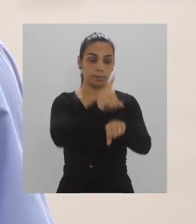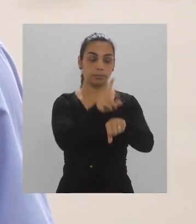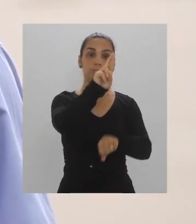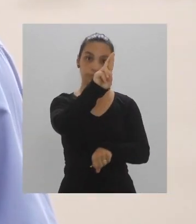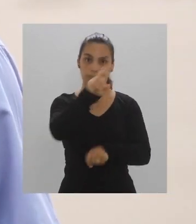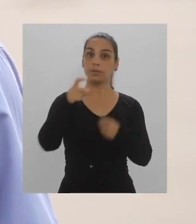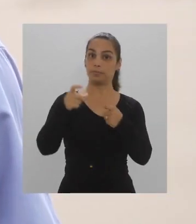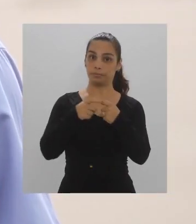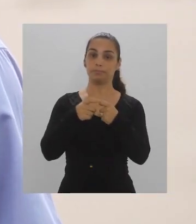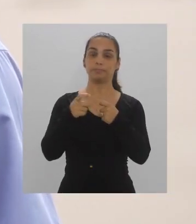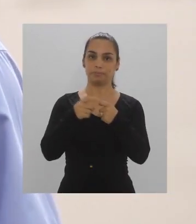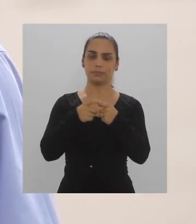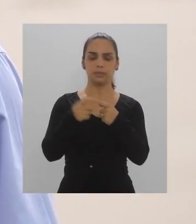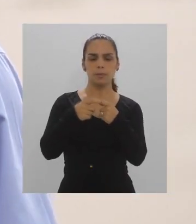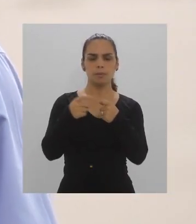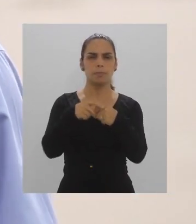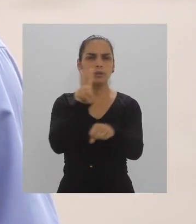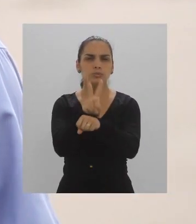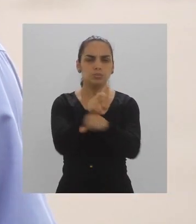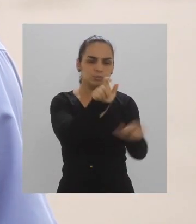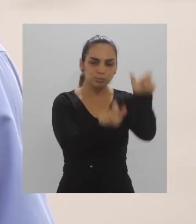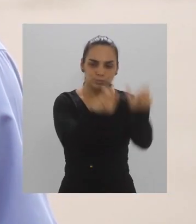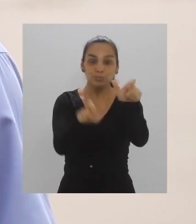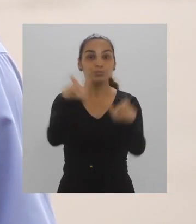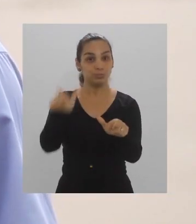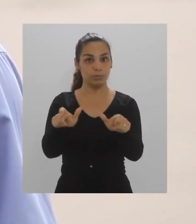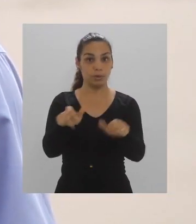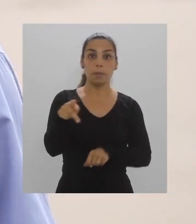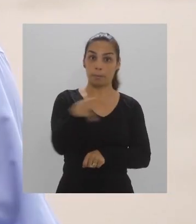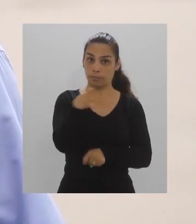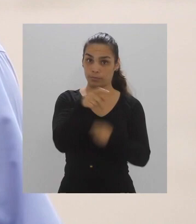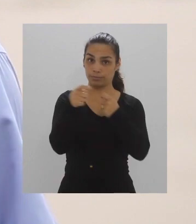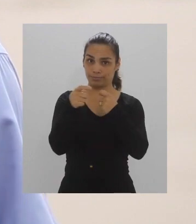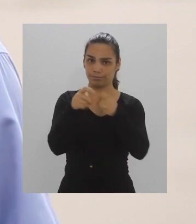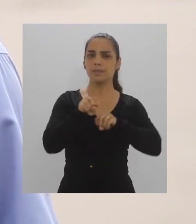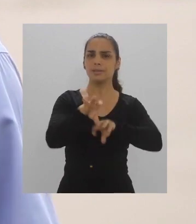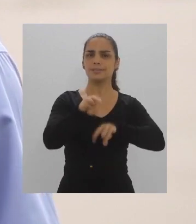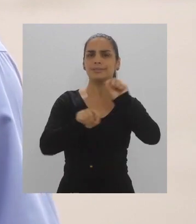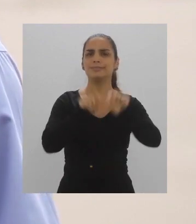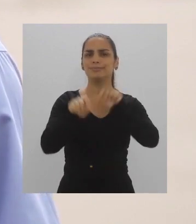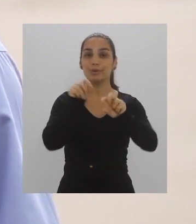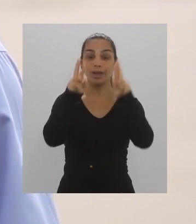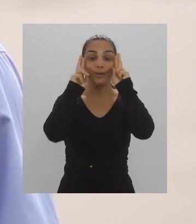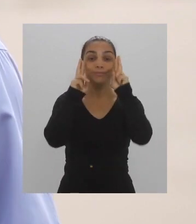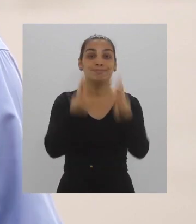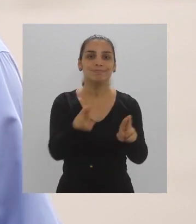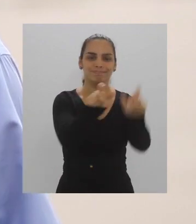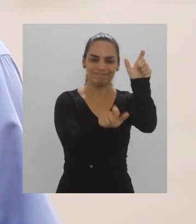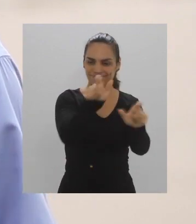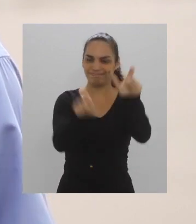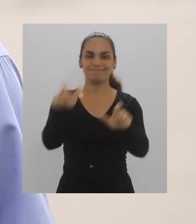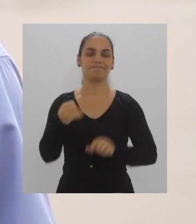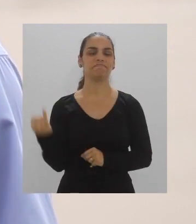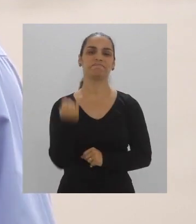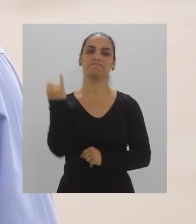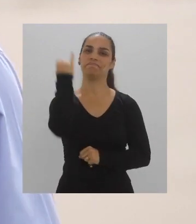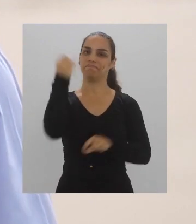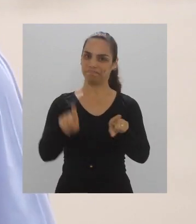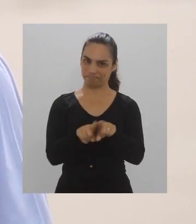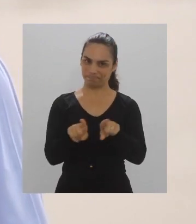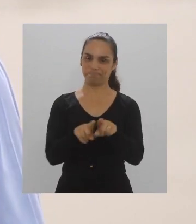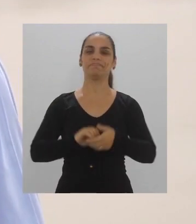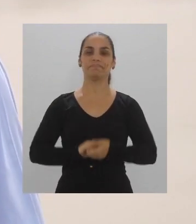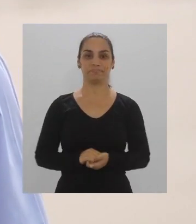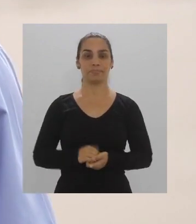Como médico, cuido de muitas pessoas. E como professor de medicina, ensino que o respeito às pessoas é tão importante